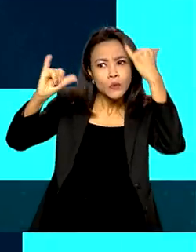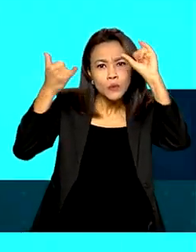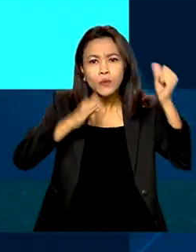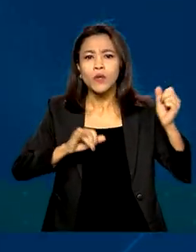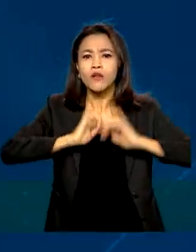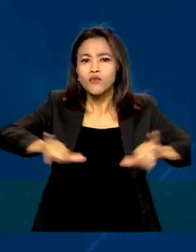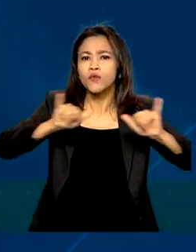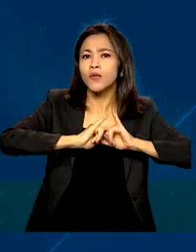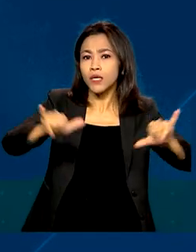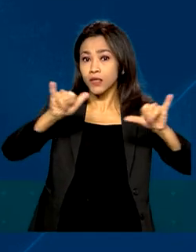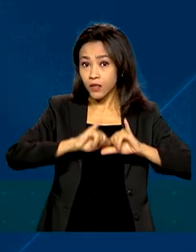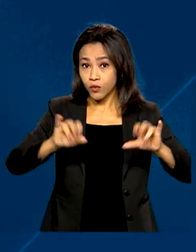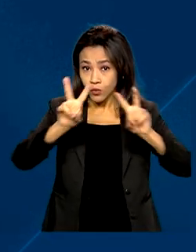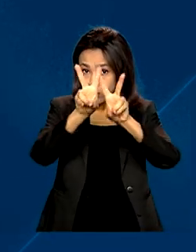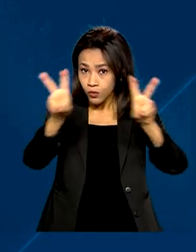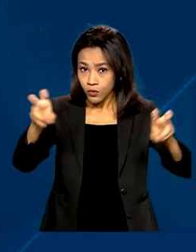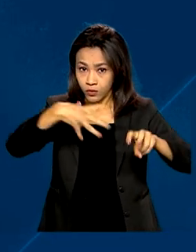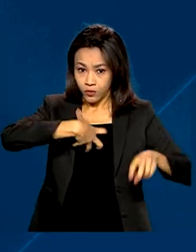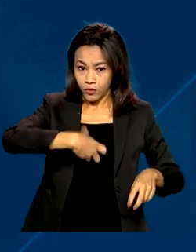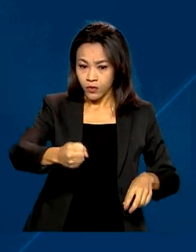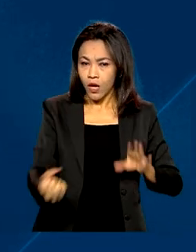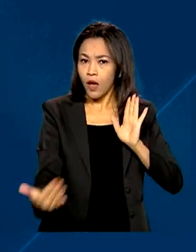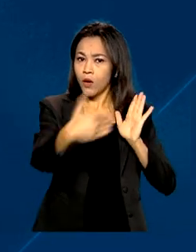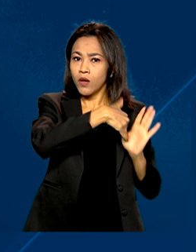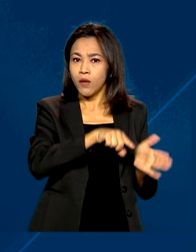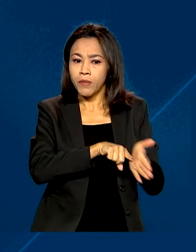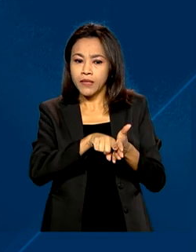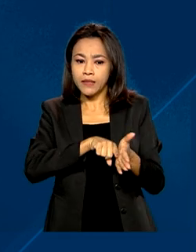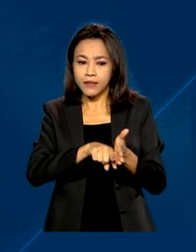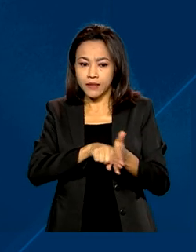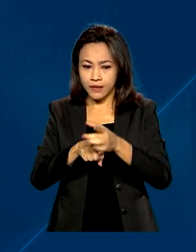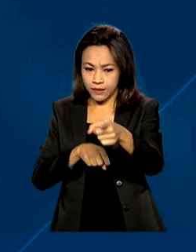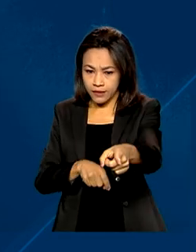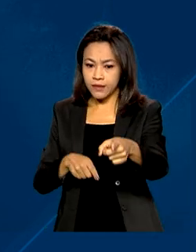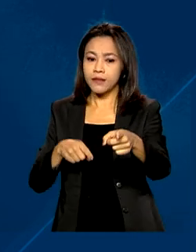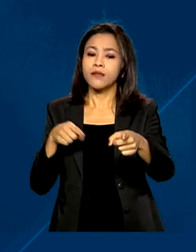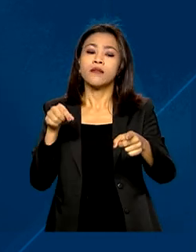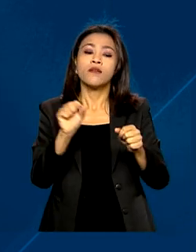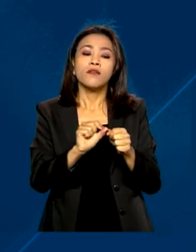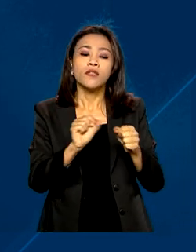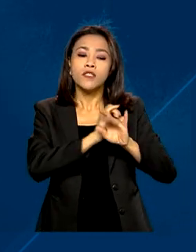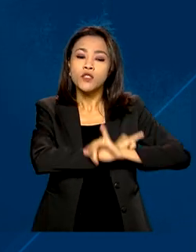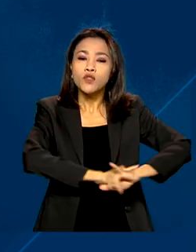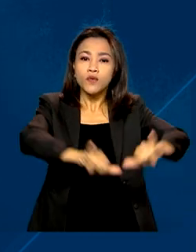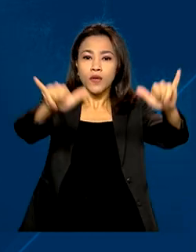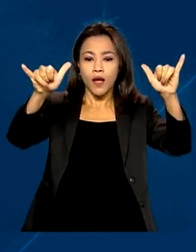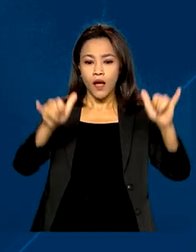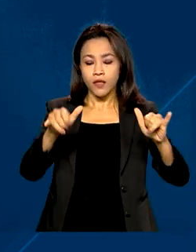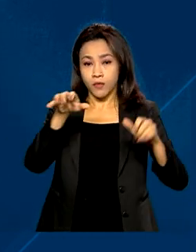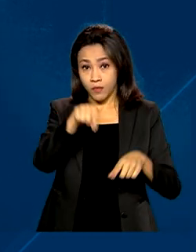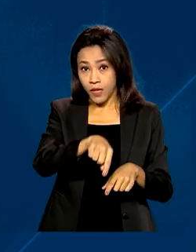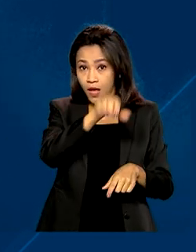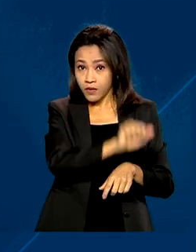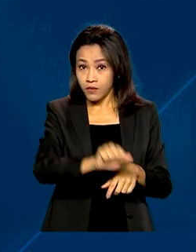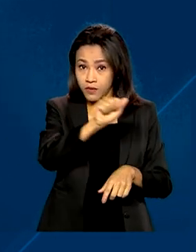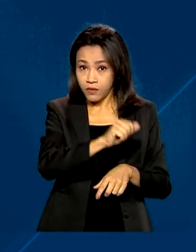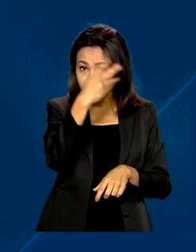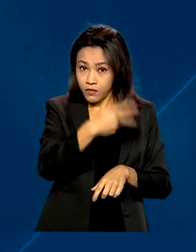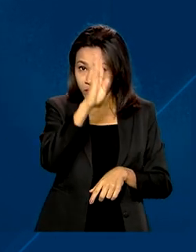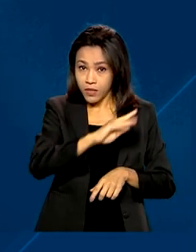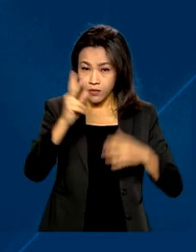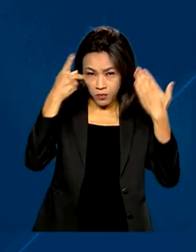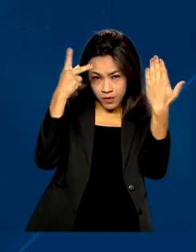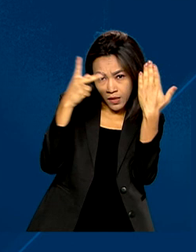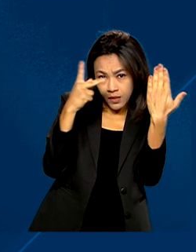Dados da última pesquisa realizada pela Organização Mundial da Saúde e divulgada pela Associação Brasileira de Psiquiatria,